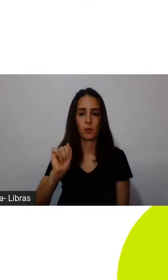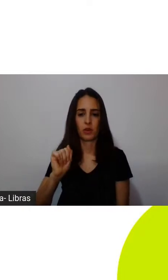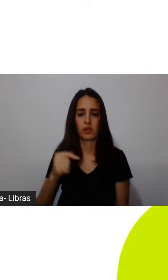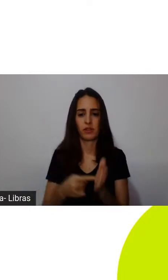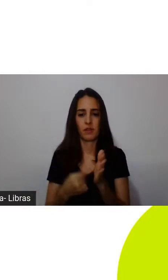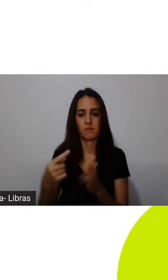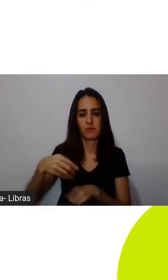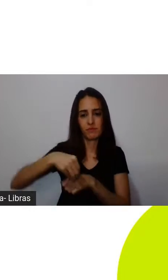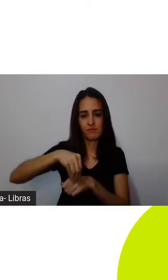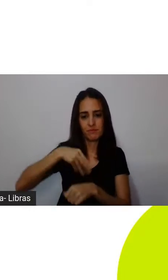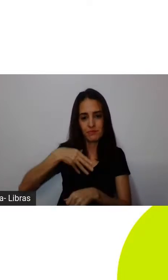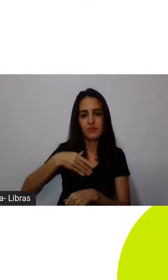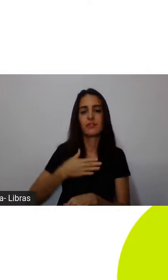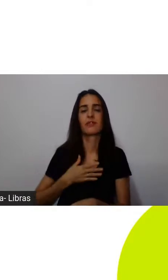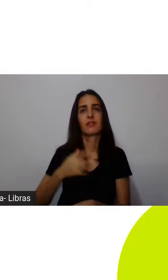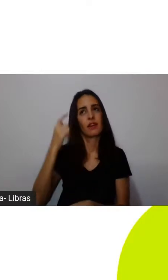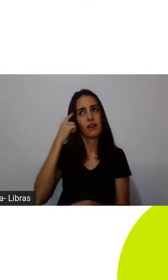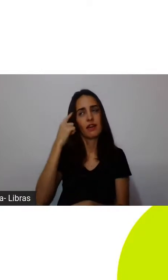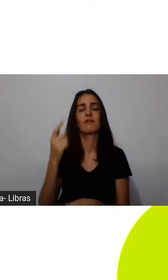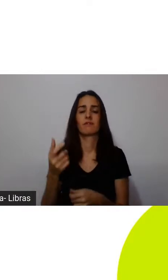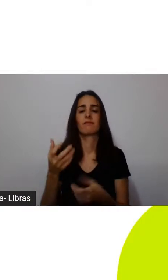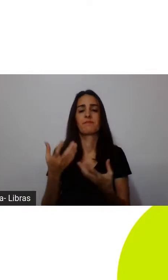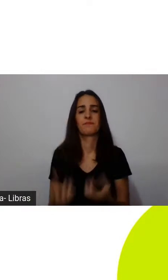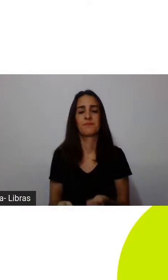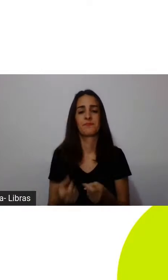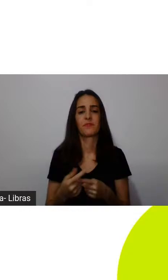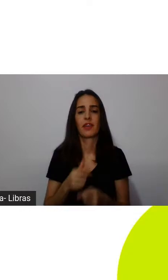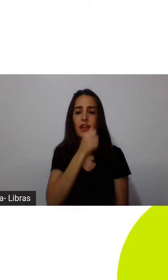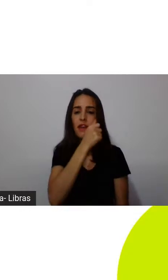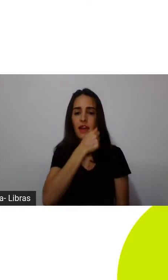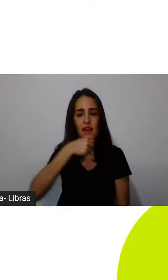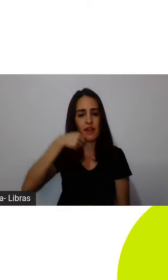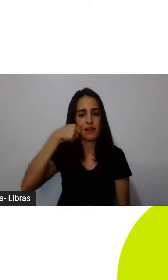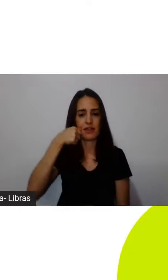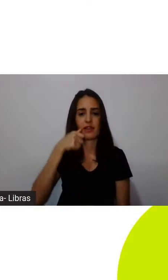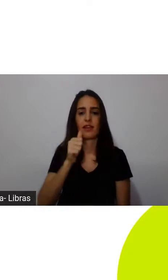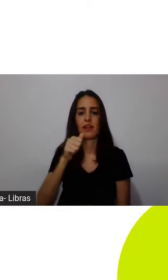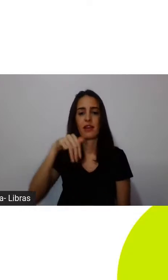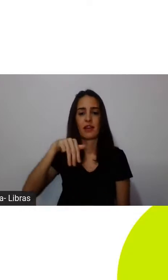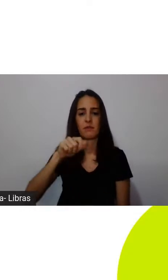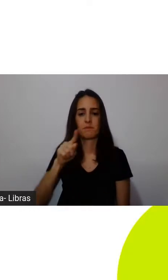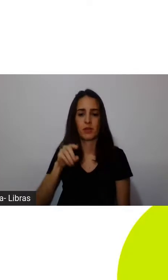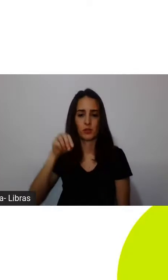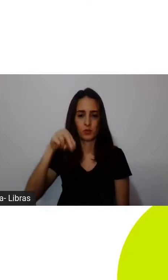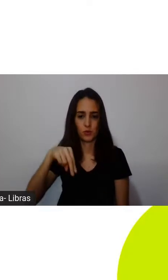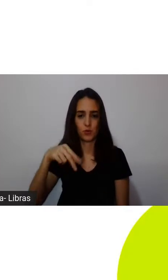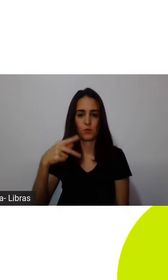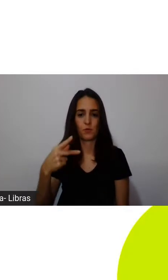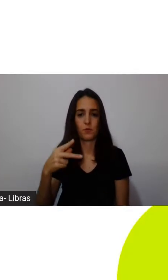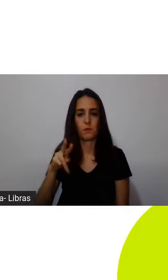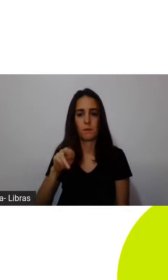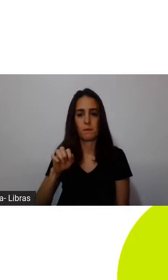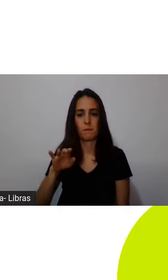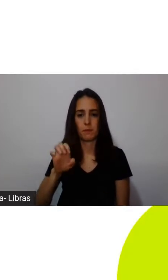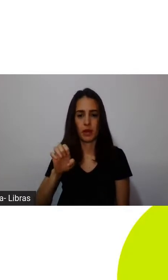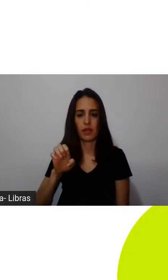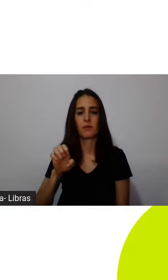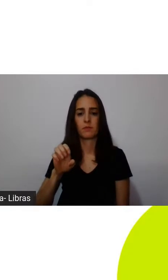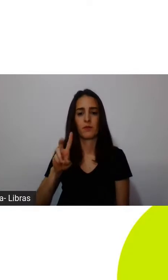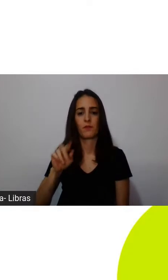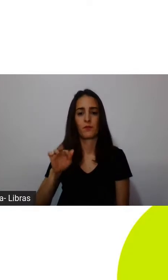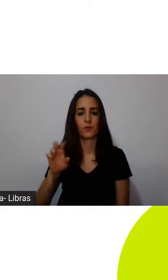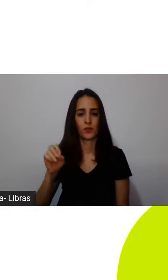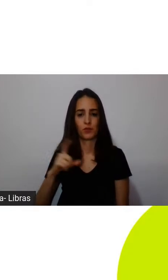a dica, né, é da Amazon Prime Video, para quem ainda me viu, é um filme bastante interessante,